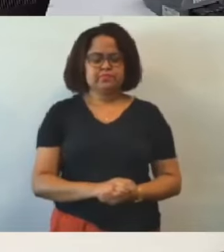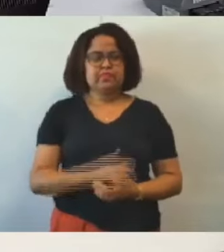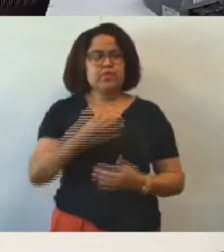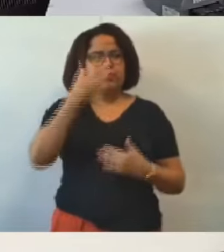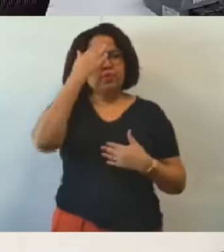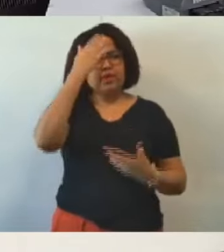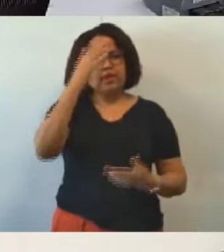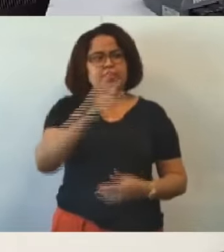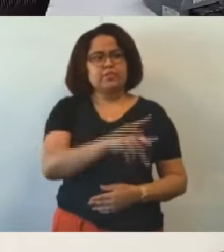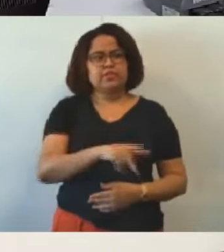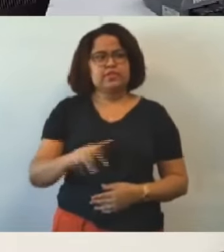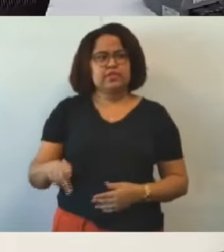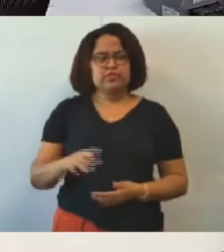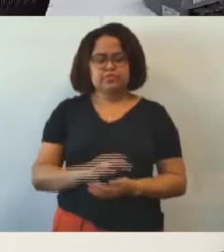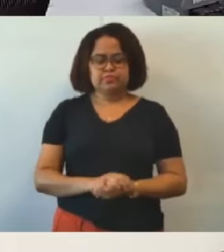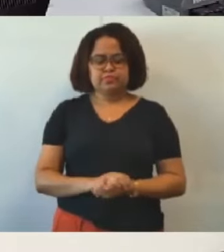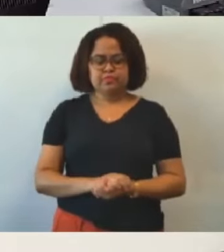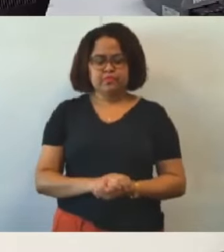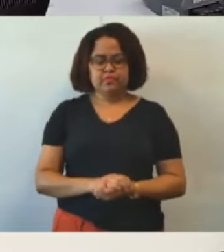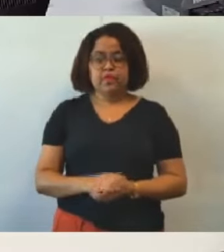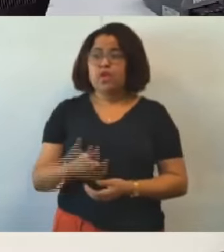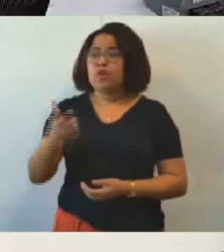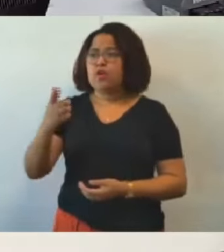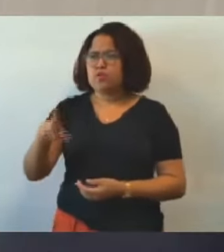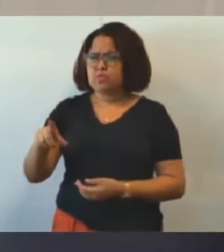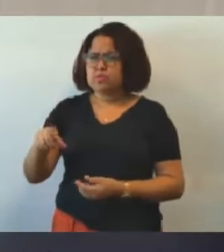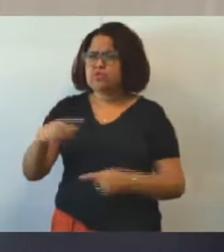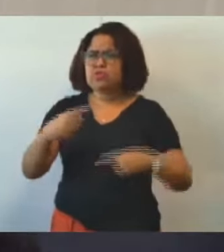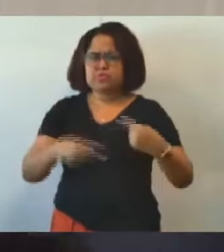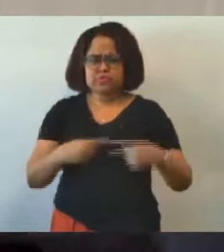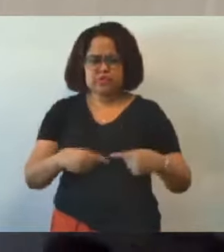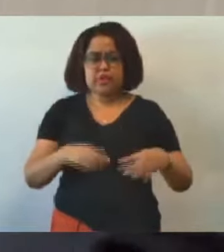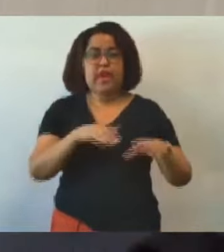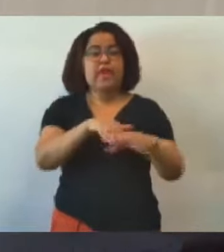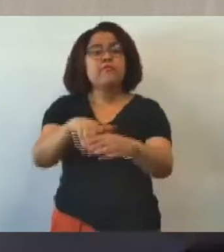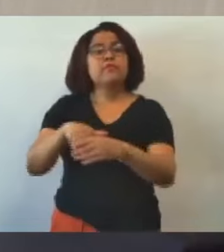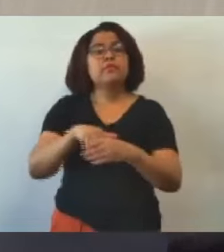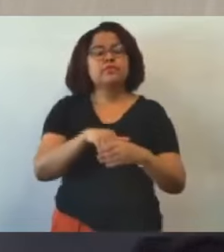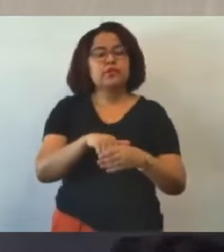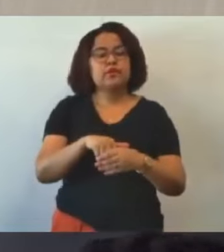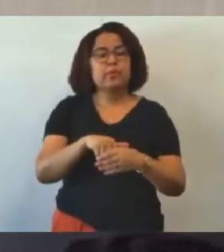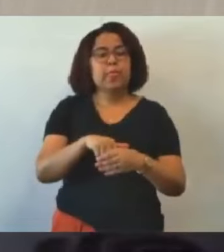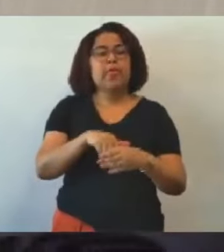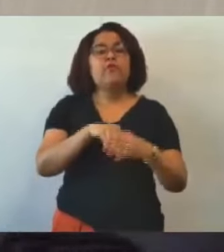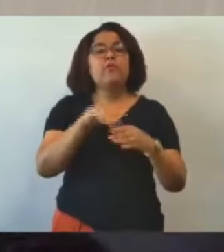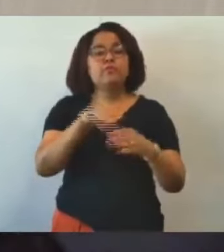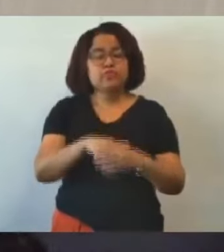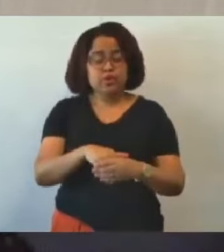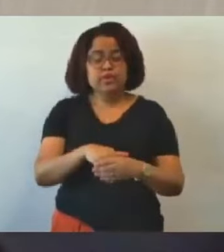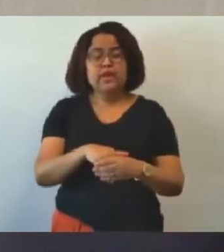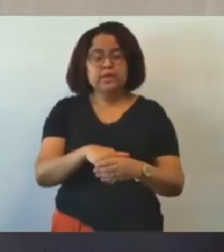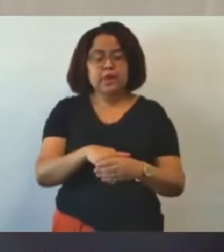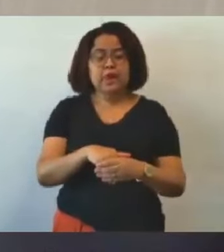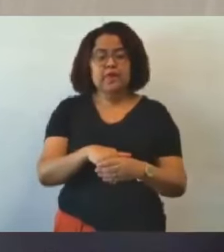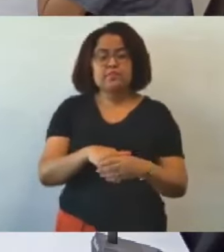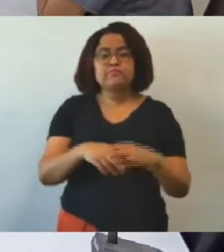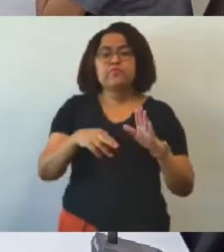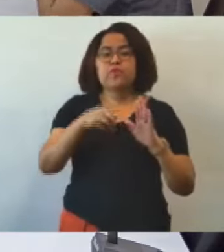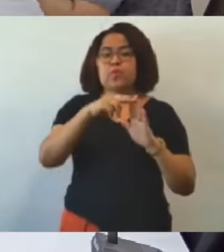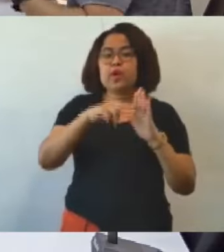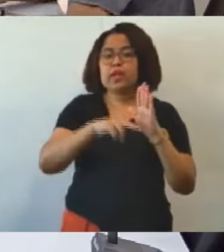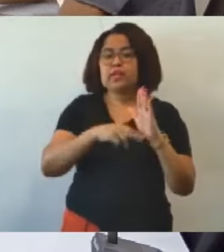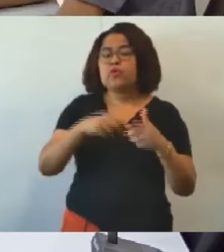para discutir bom em votação vamos votar então esse relatório